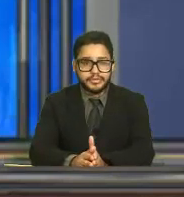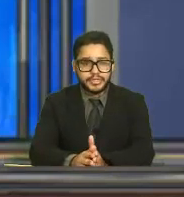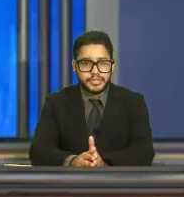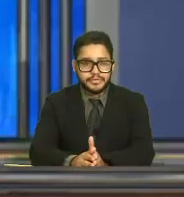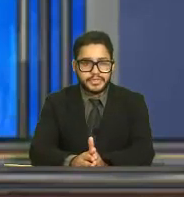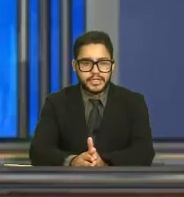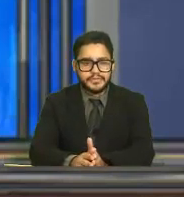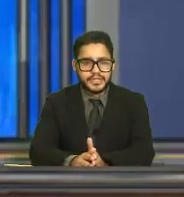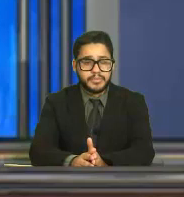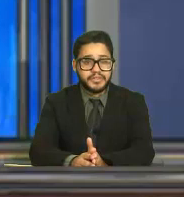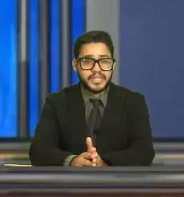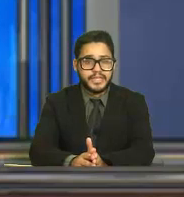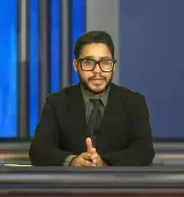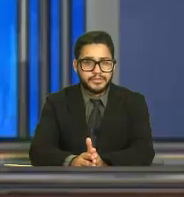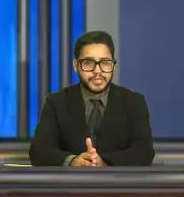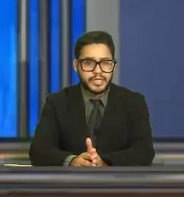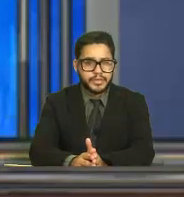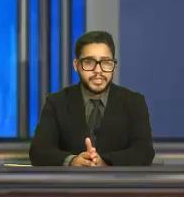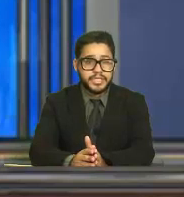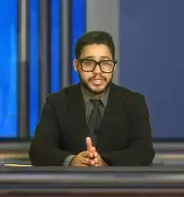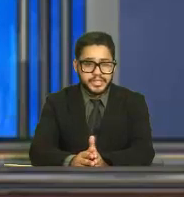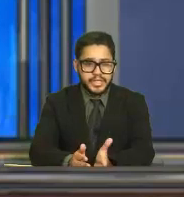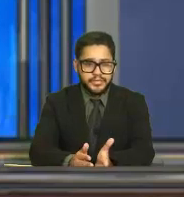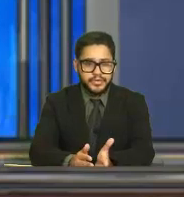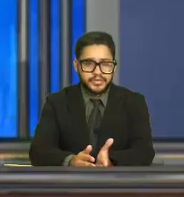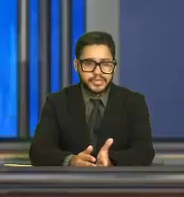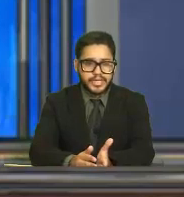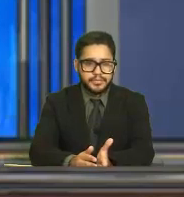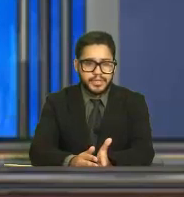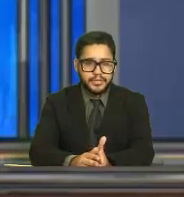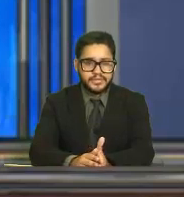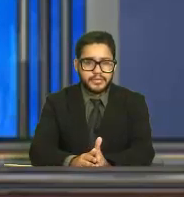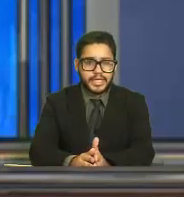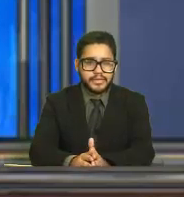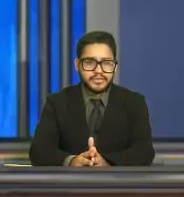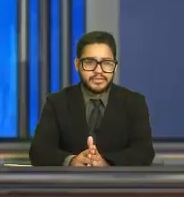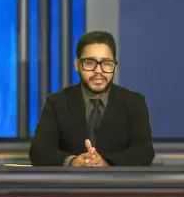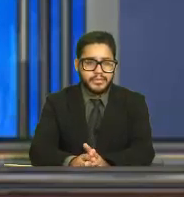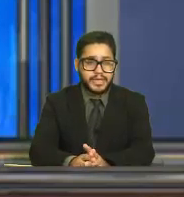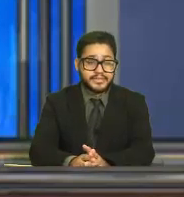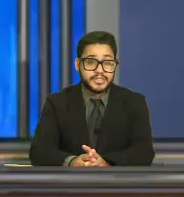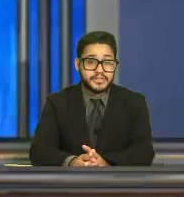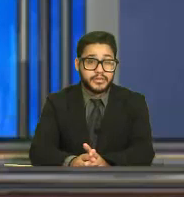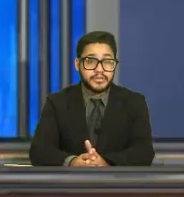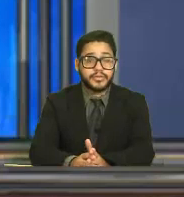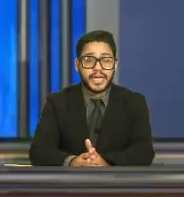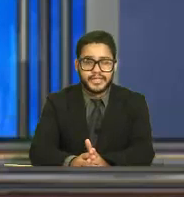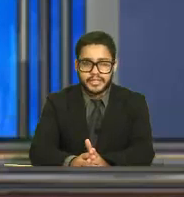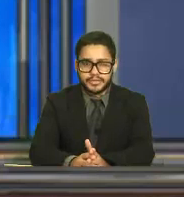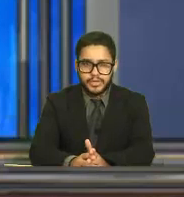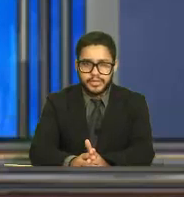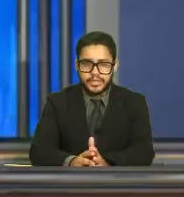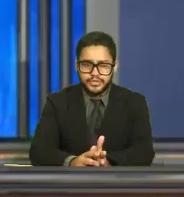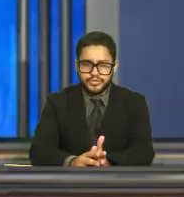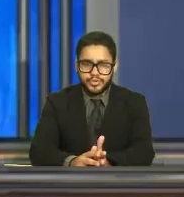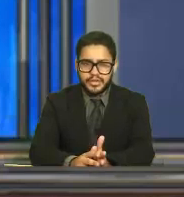Militar do Distrito Federal fizeram uma vaquinha para ajudar uma menina Que foi assaltada e perdeu o celular que usava para assistir as aulas online